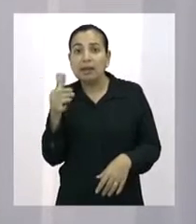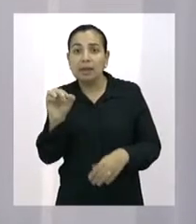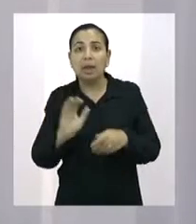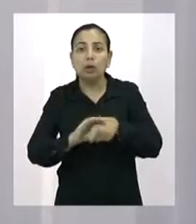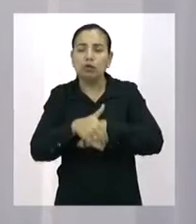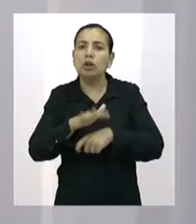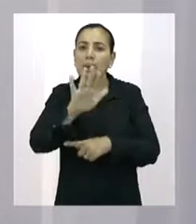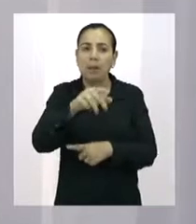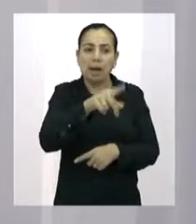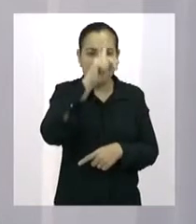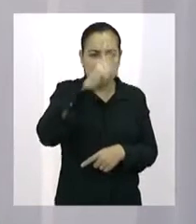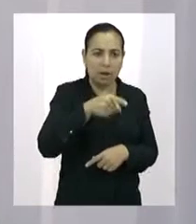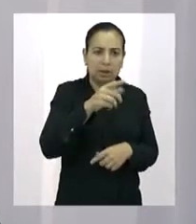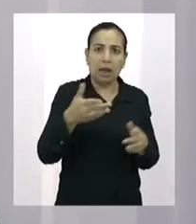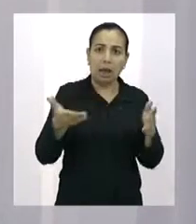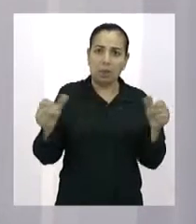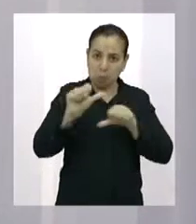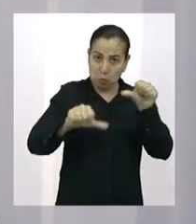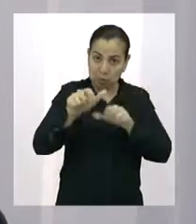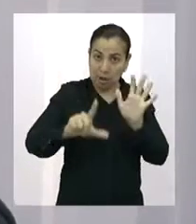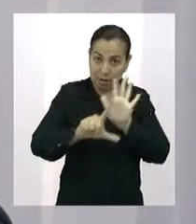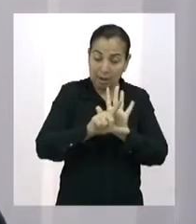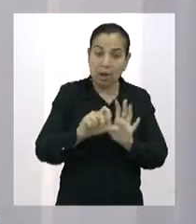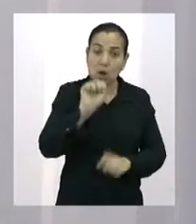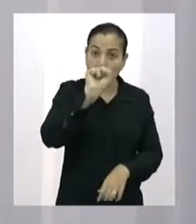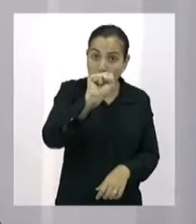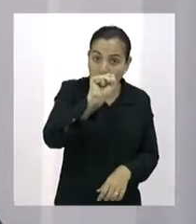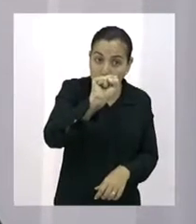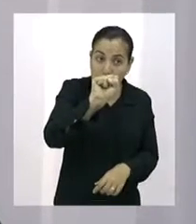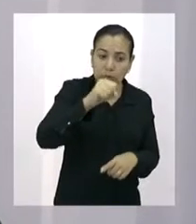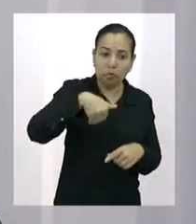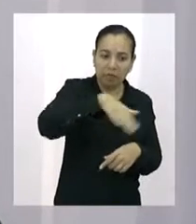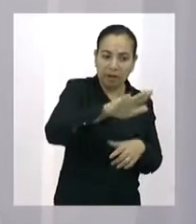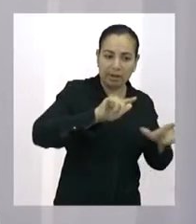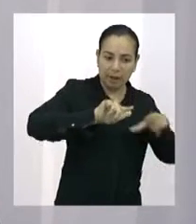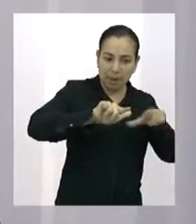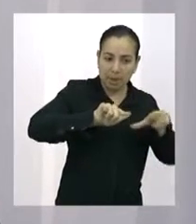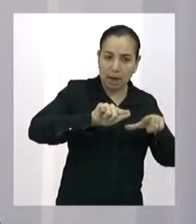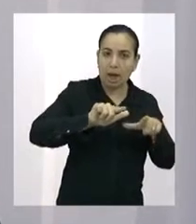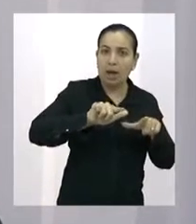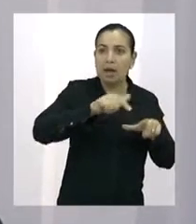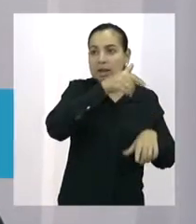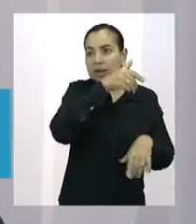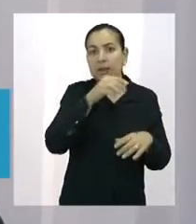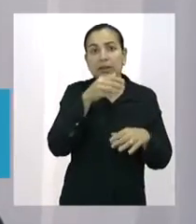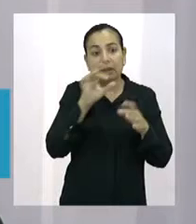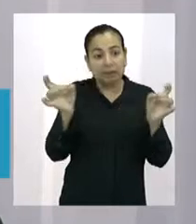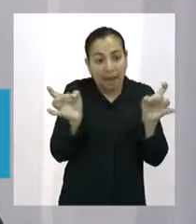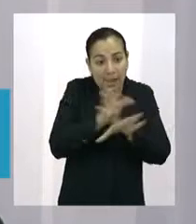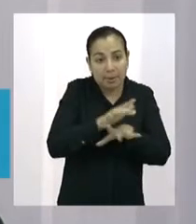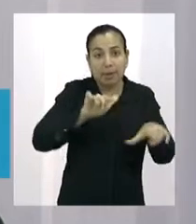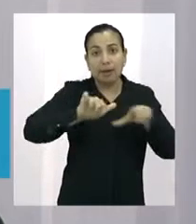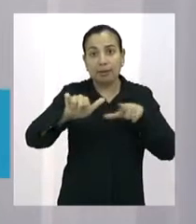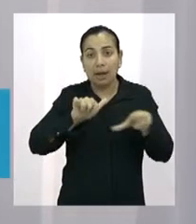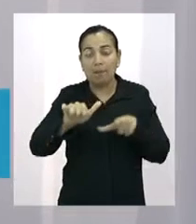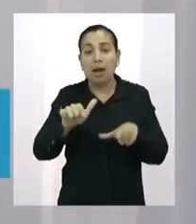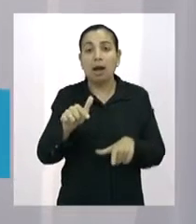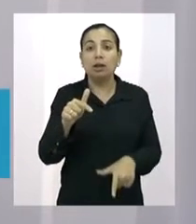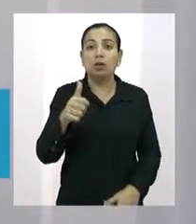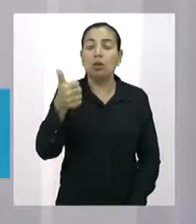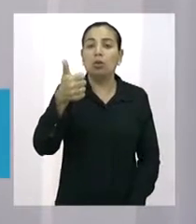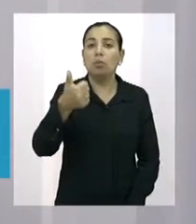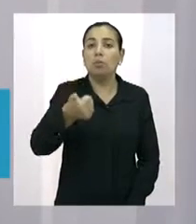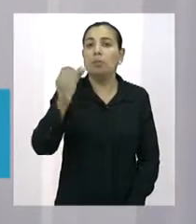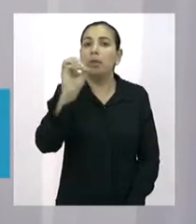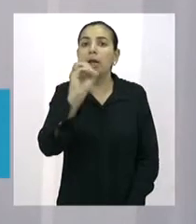entrar às 8 da manhã e sair à meia-noite. E aí a segurança, quem é vai garantir? Se nós